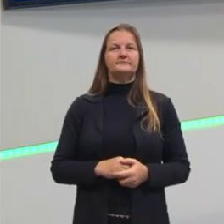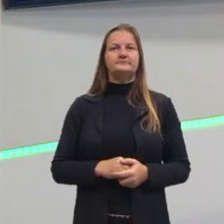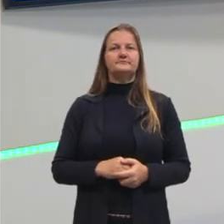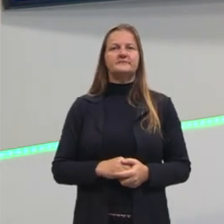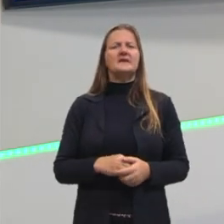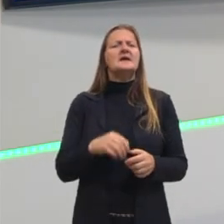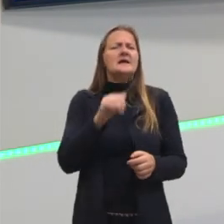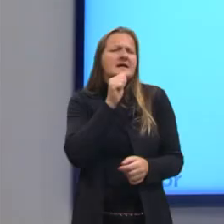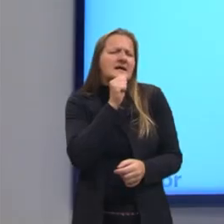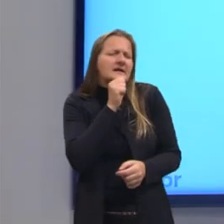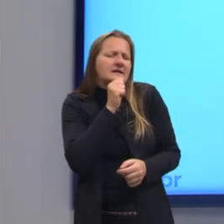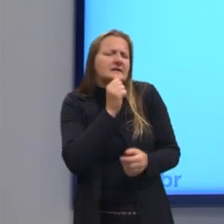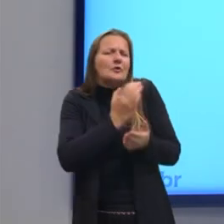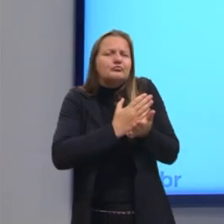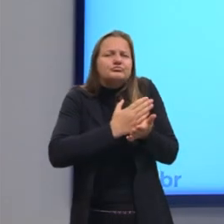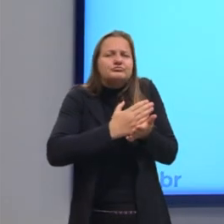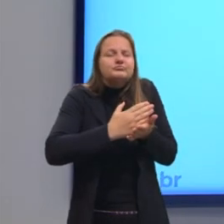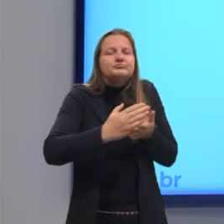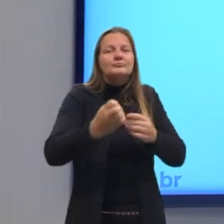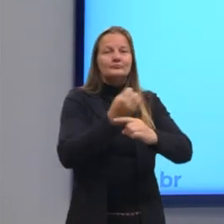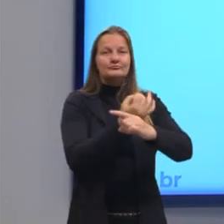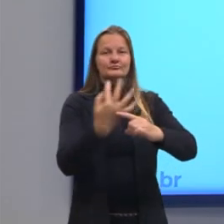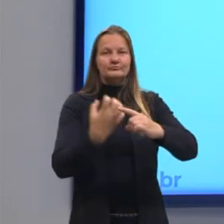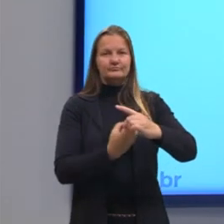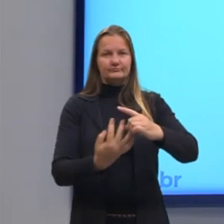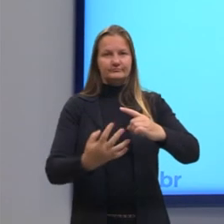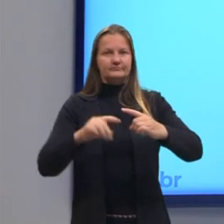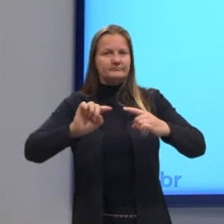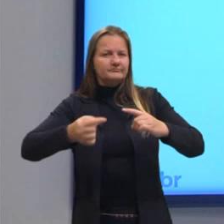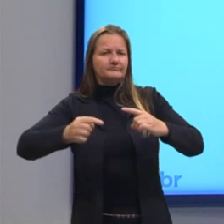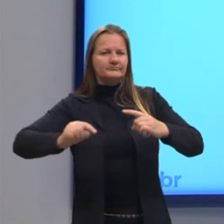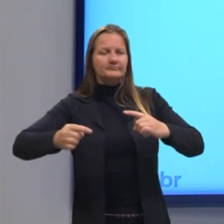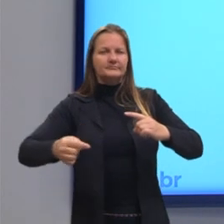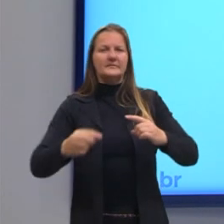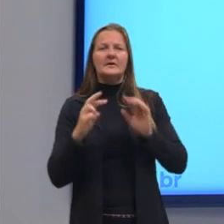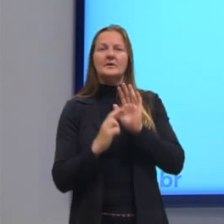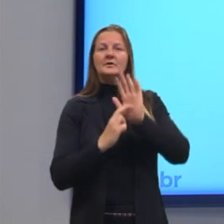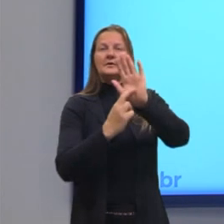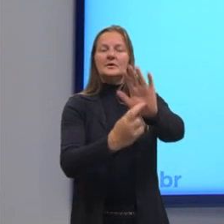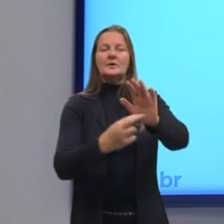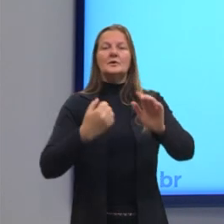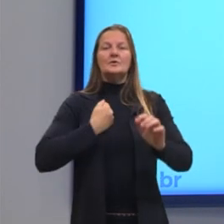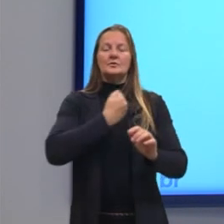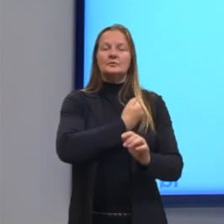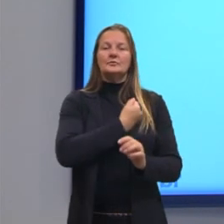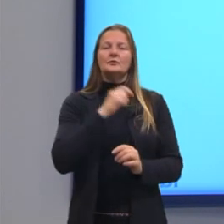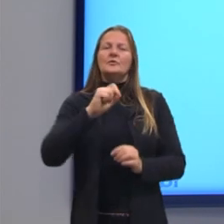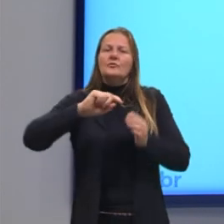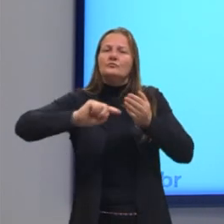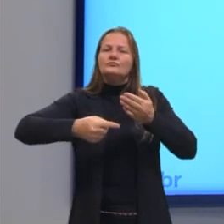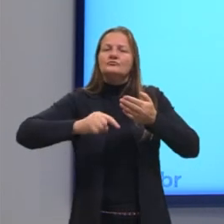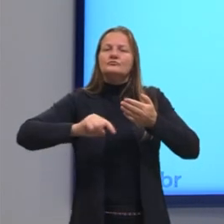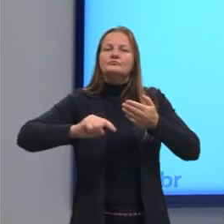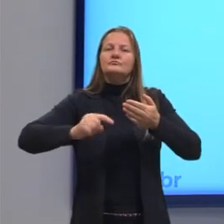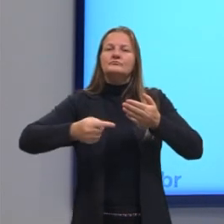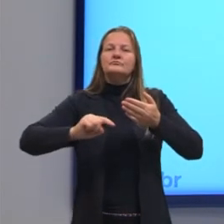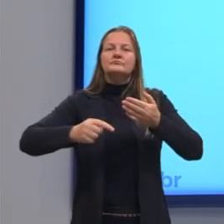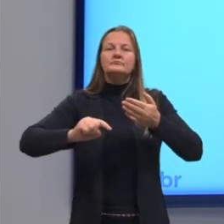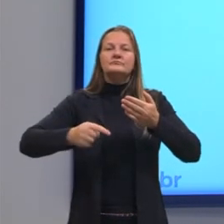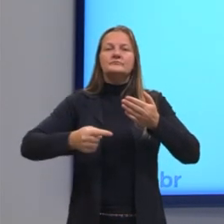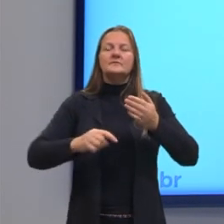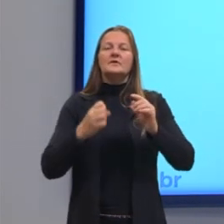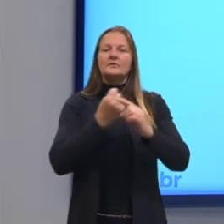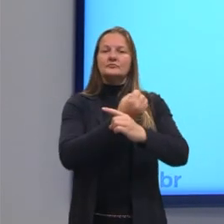Ainda na origem das frações decimais, ao representá-las em números com vírgula, surge essa nova